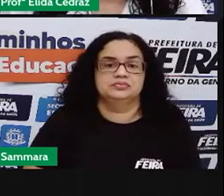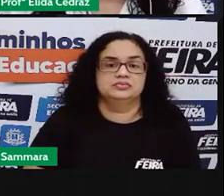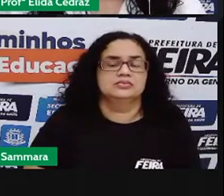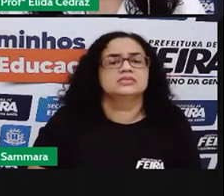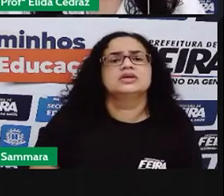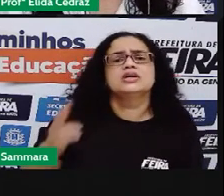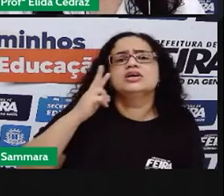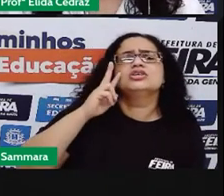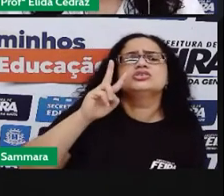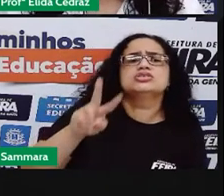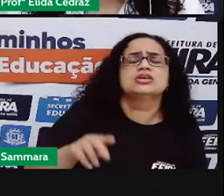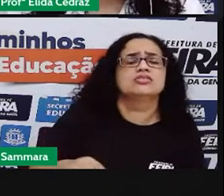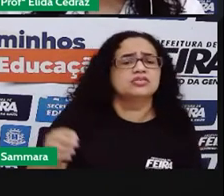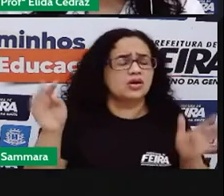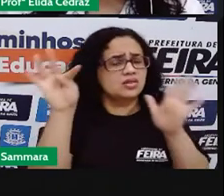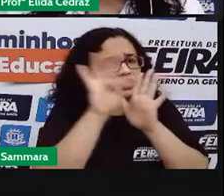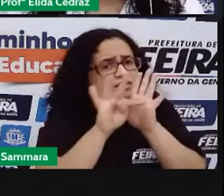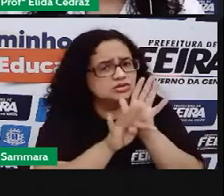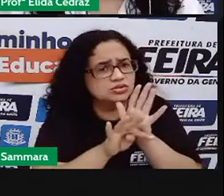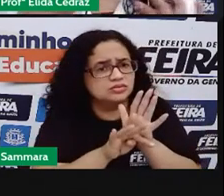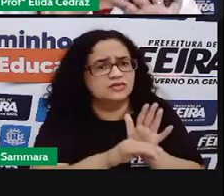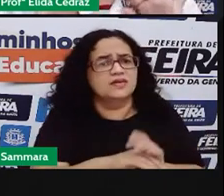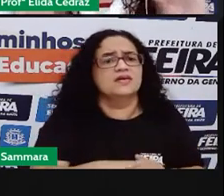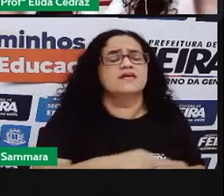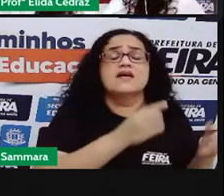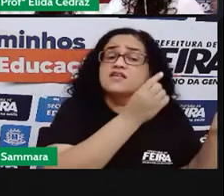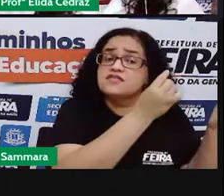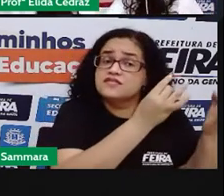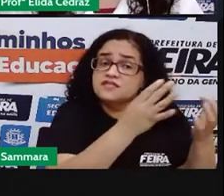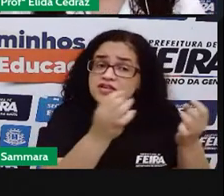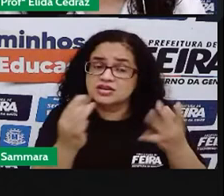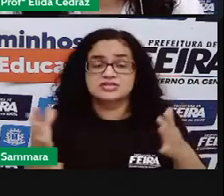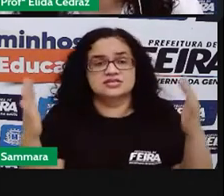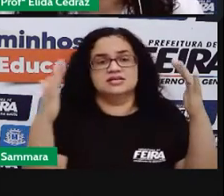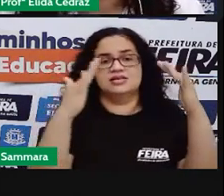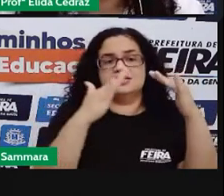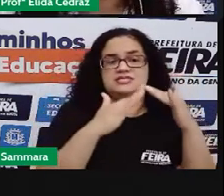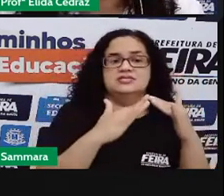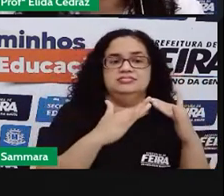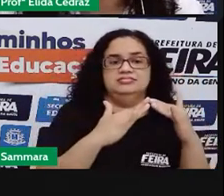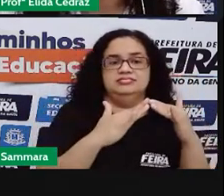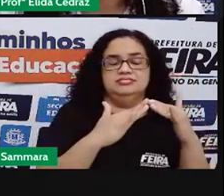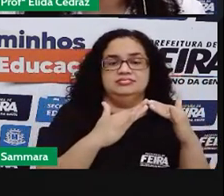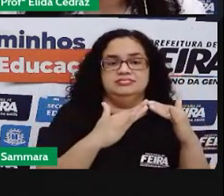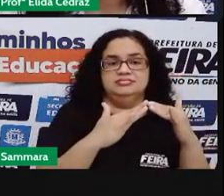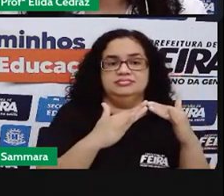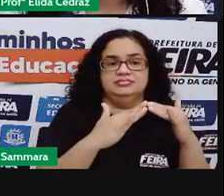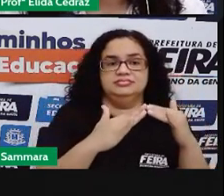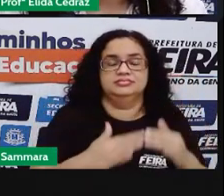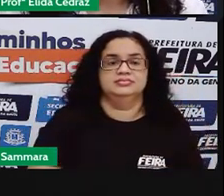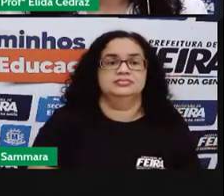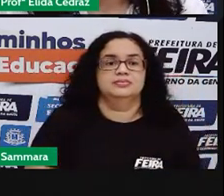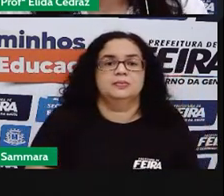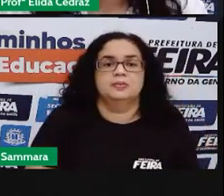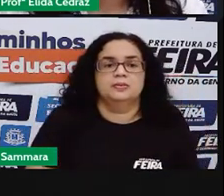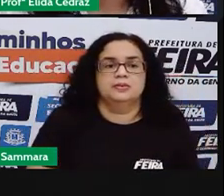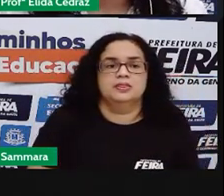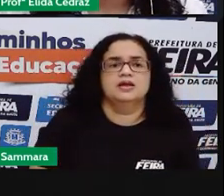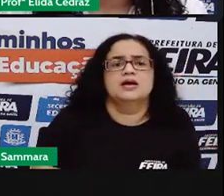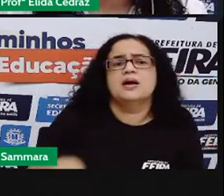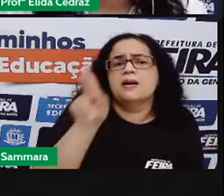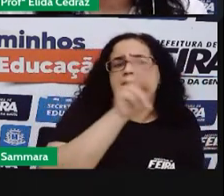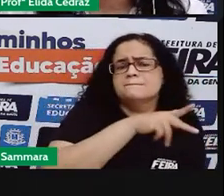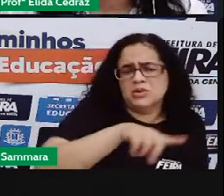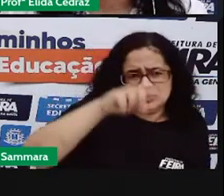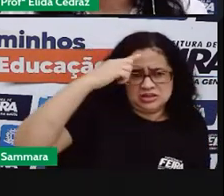Quem já viu esse texto publicitário? Vende-se esta casa. Ah, pró,